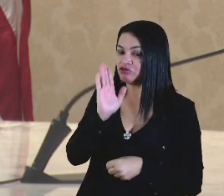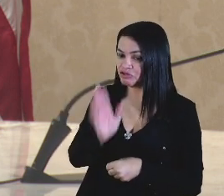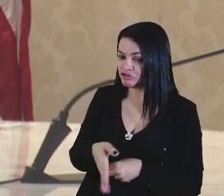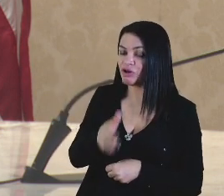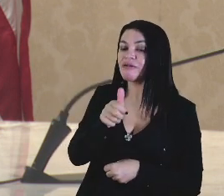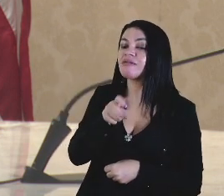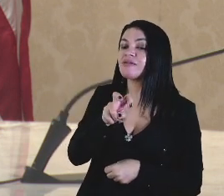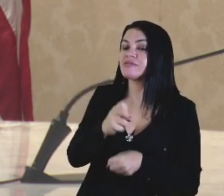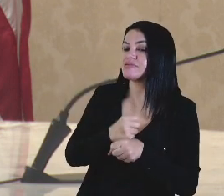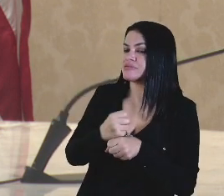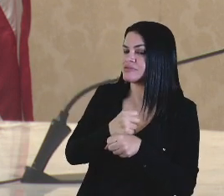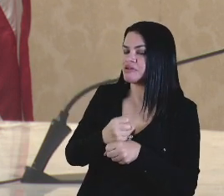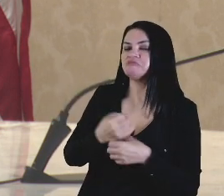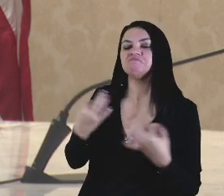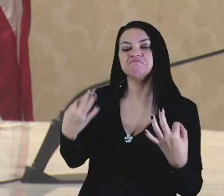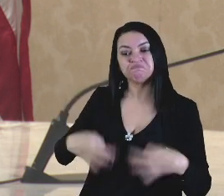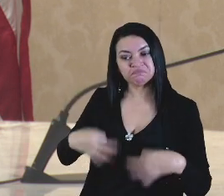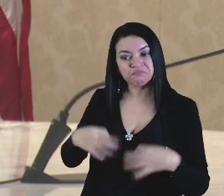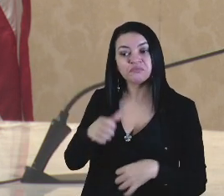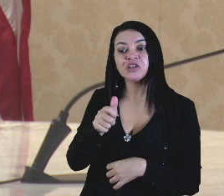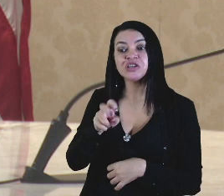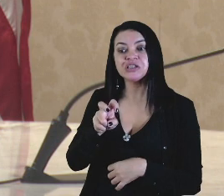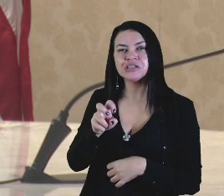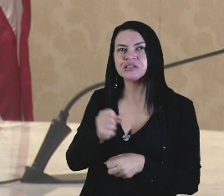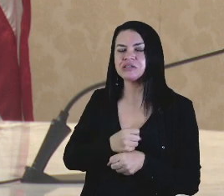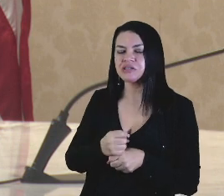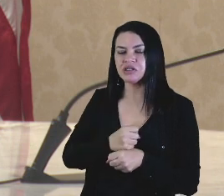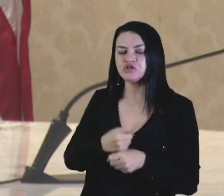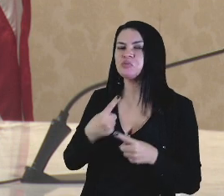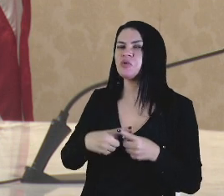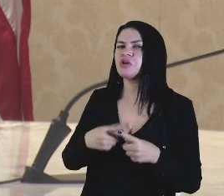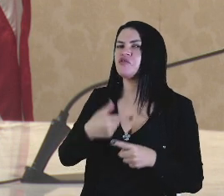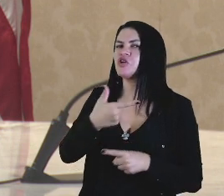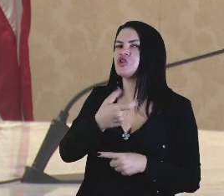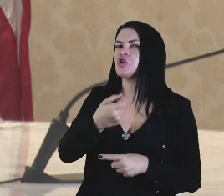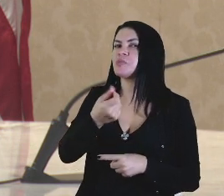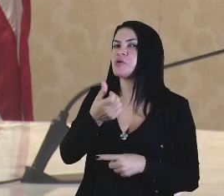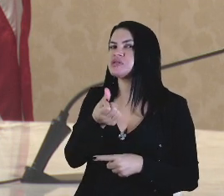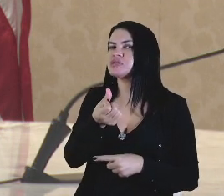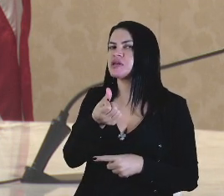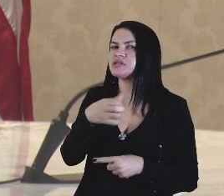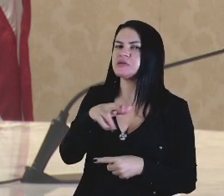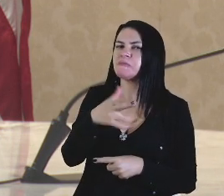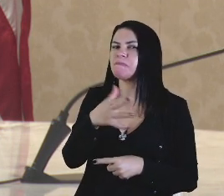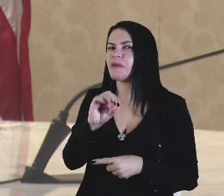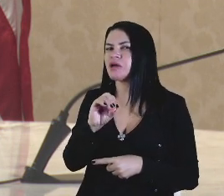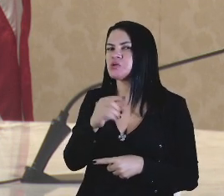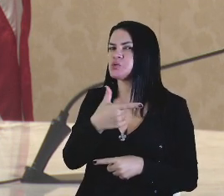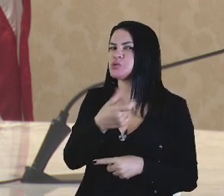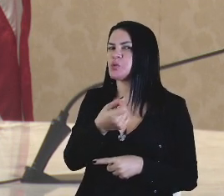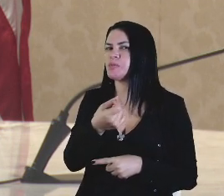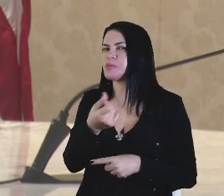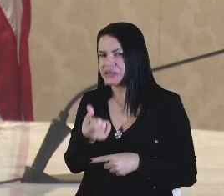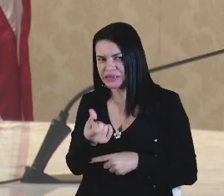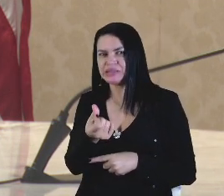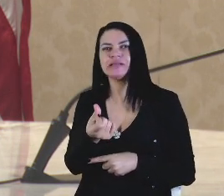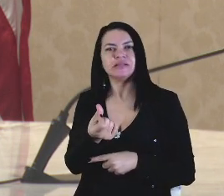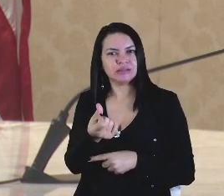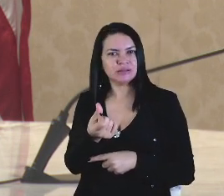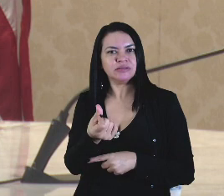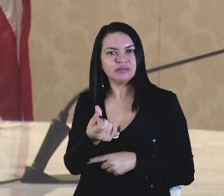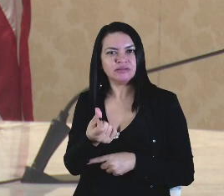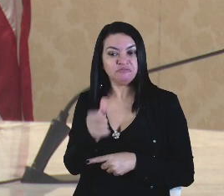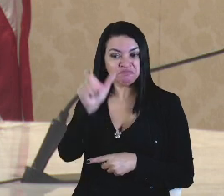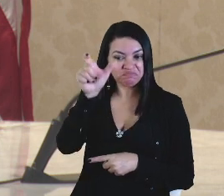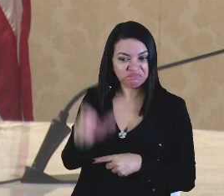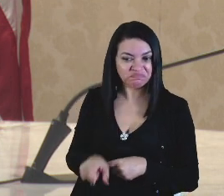justamente 15 anos, porque foi em 2006, mais precisamente em março de 2006, quando